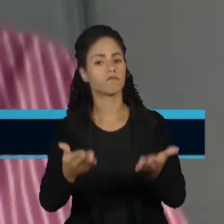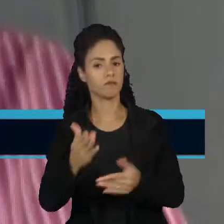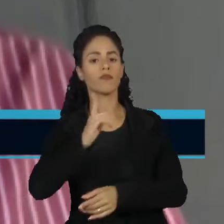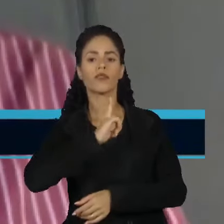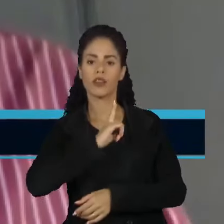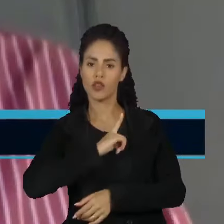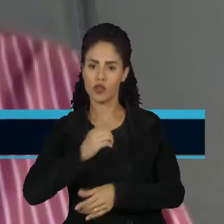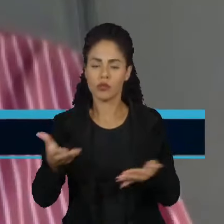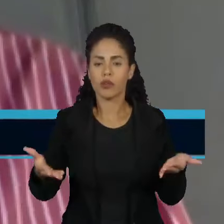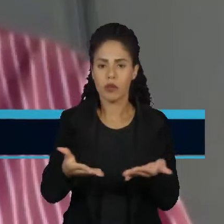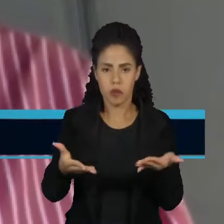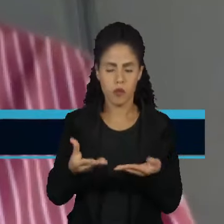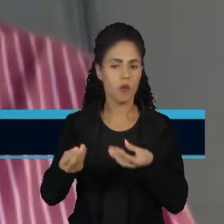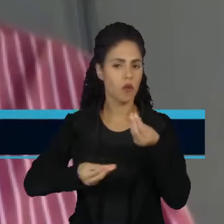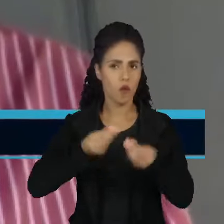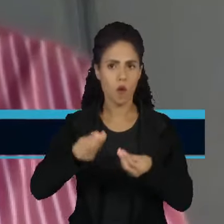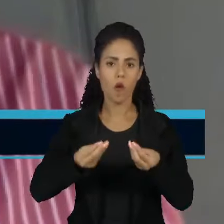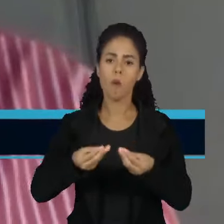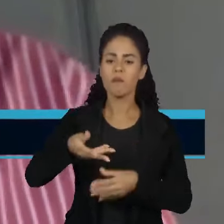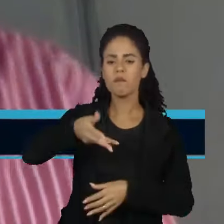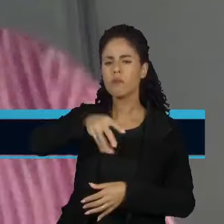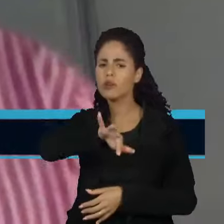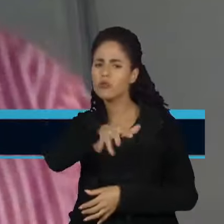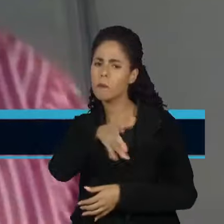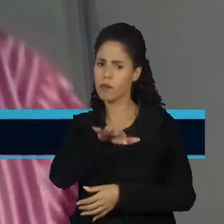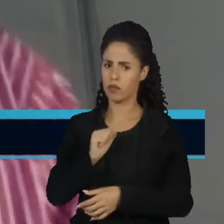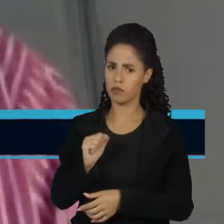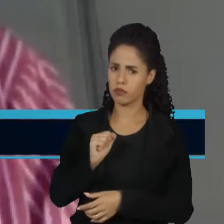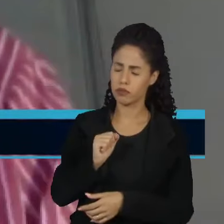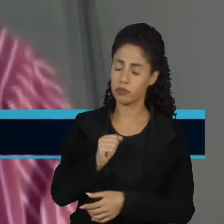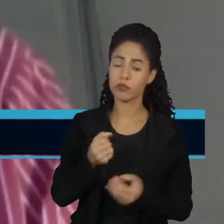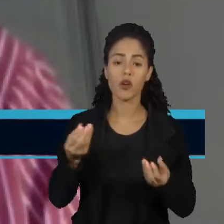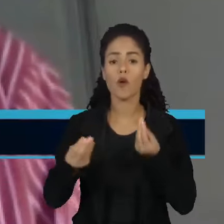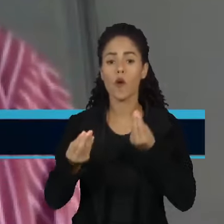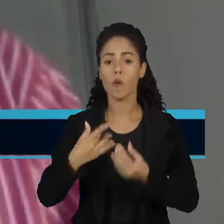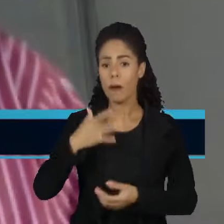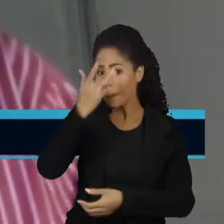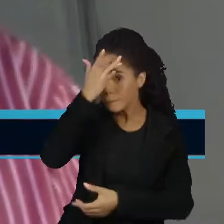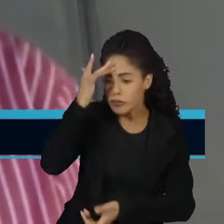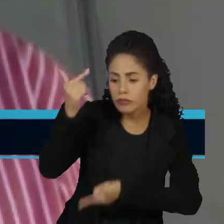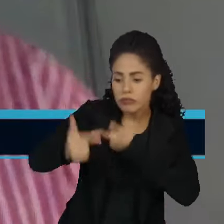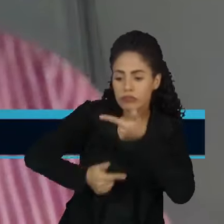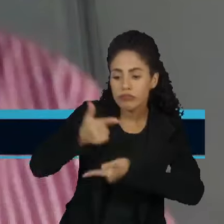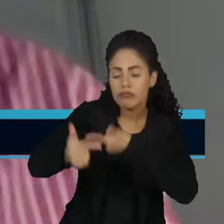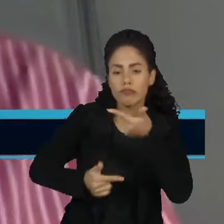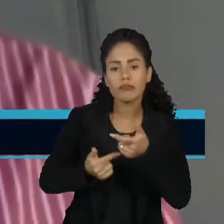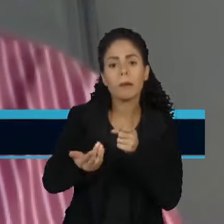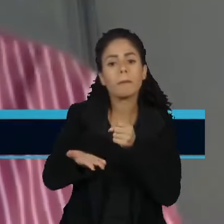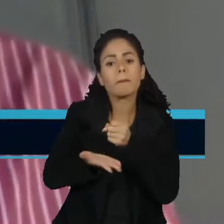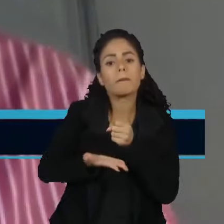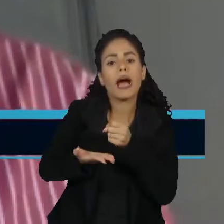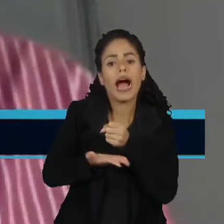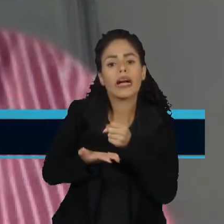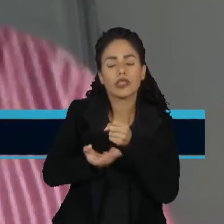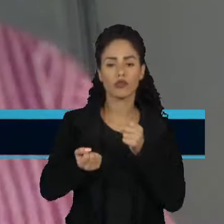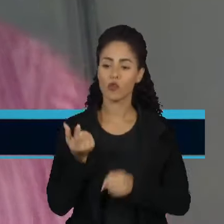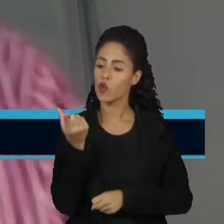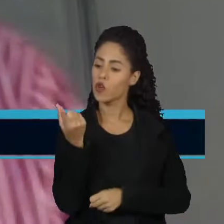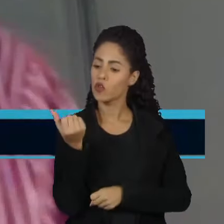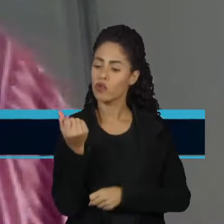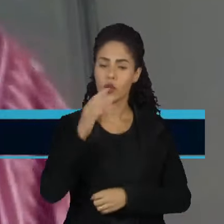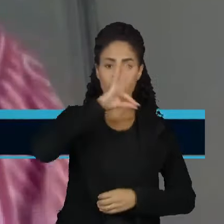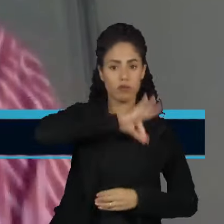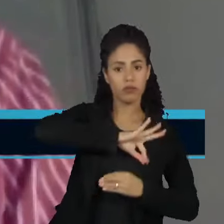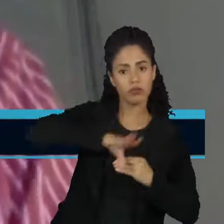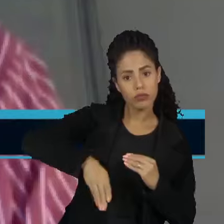a um denominador razoável. Ou seja, o trabalhador tem um mínimo de valor por corrida, ele